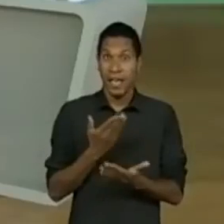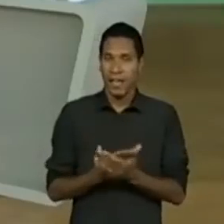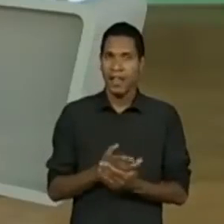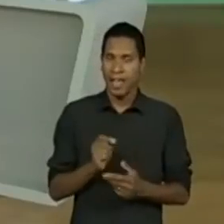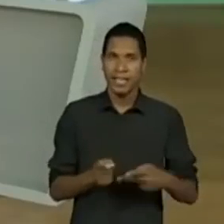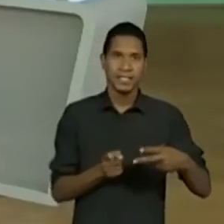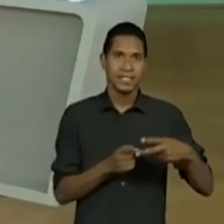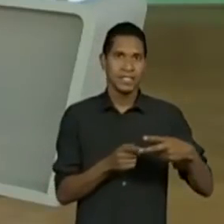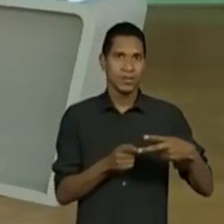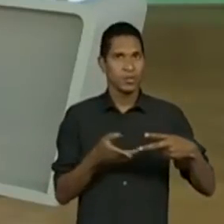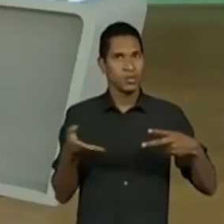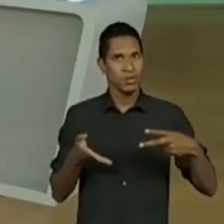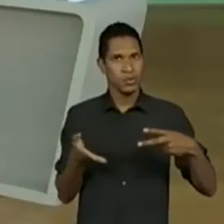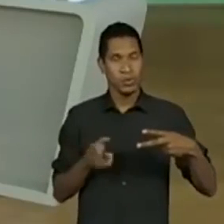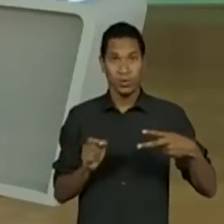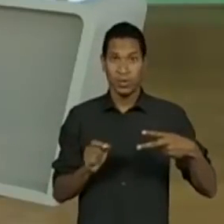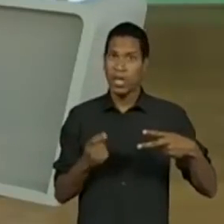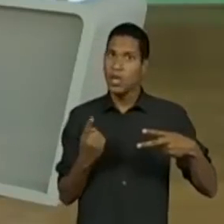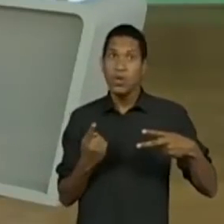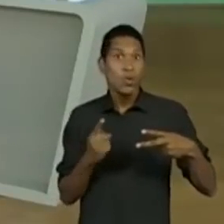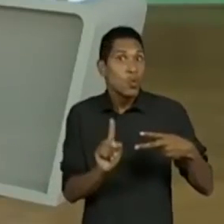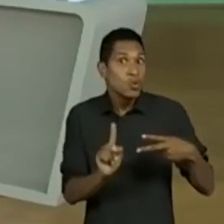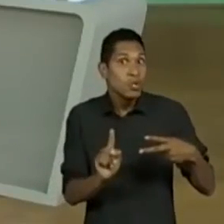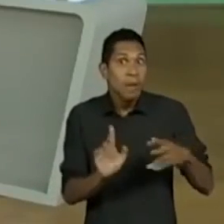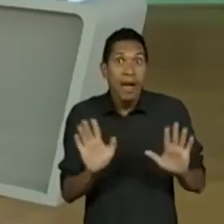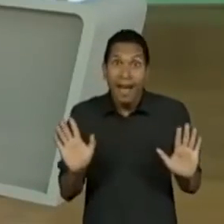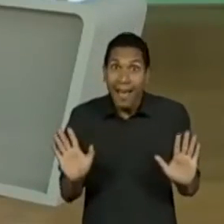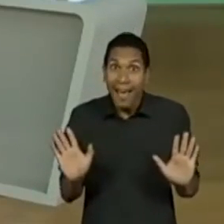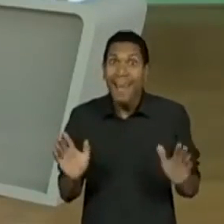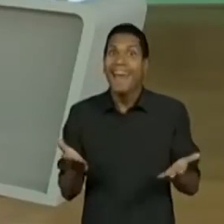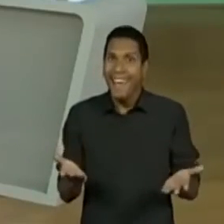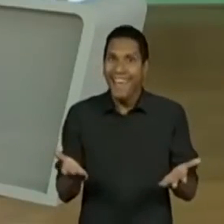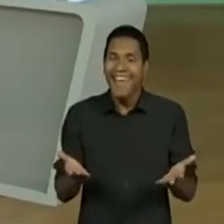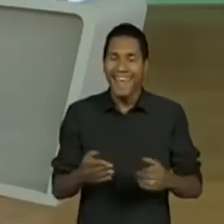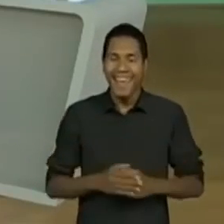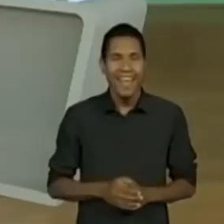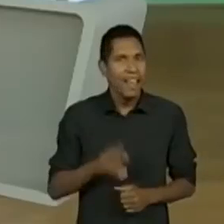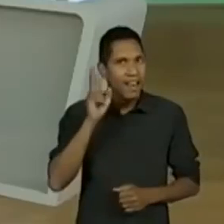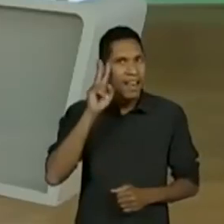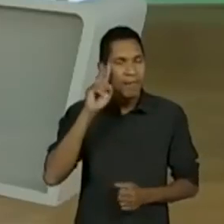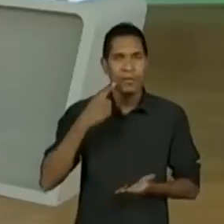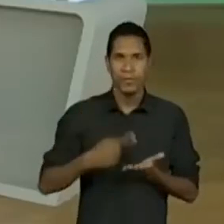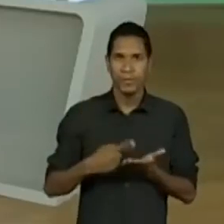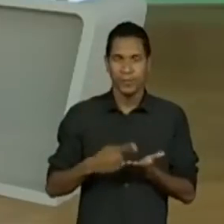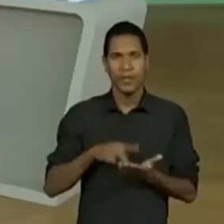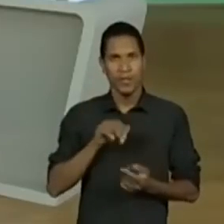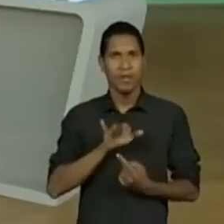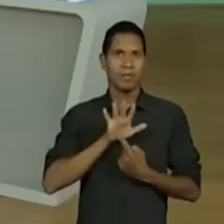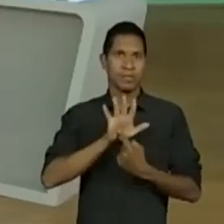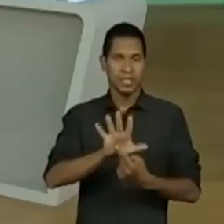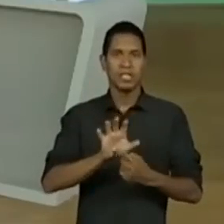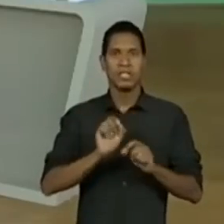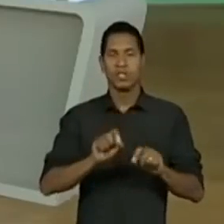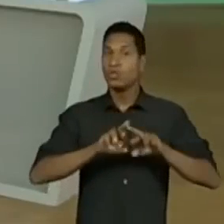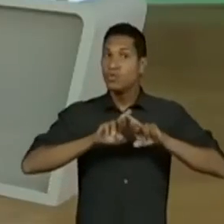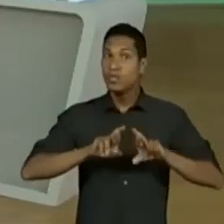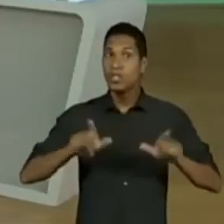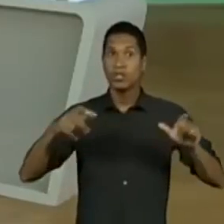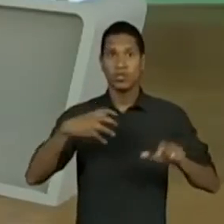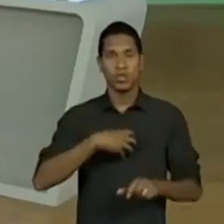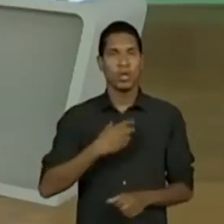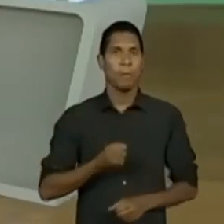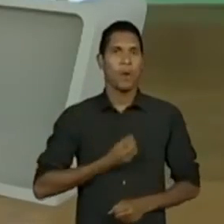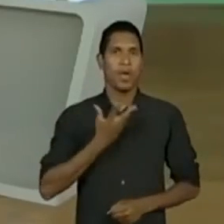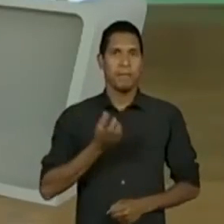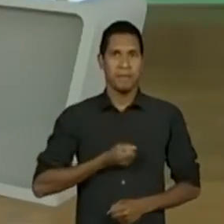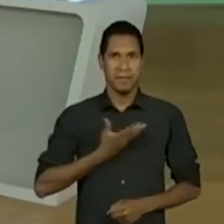segunda aula do dia, e última aula, onde eu disse que nós apresentaremos um formato diferente de